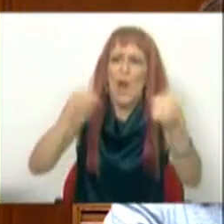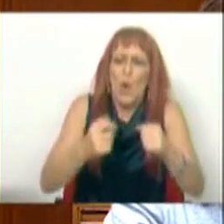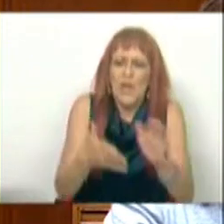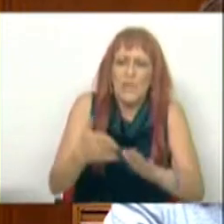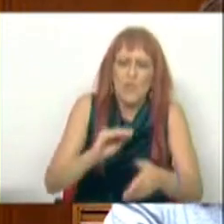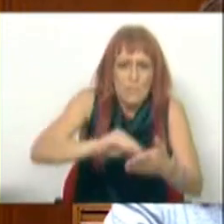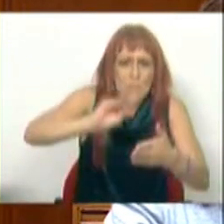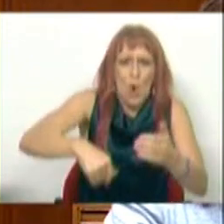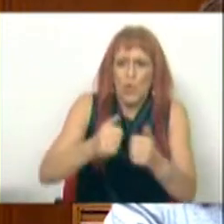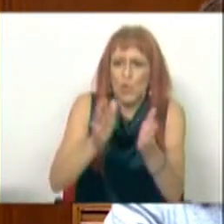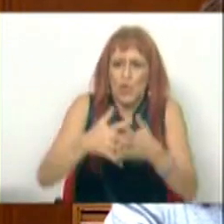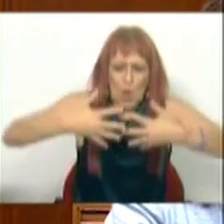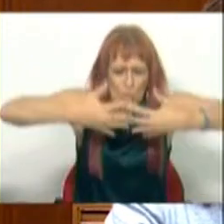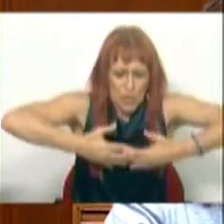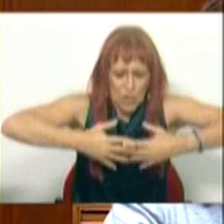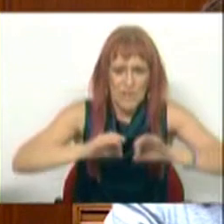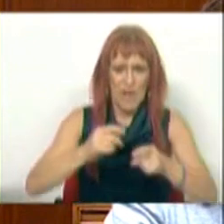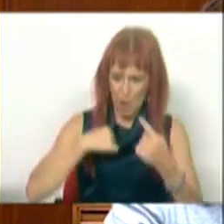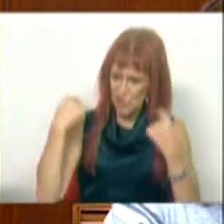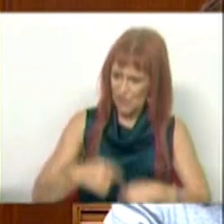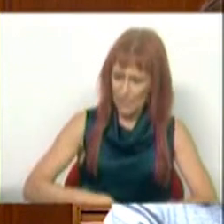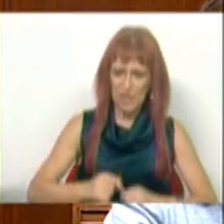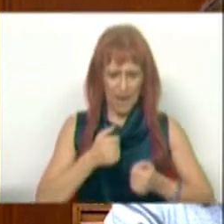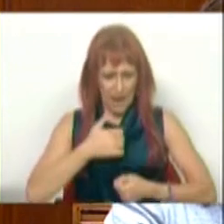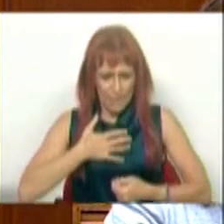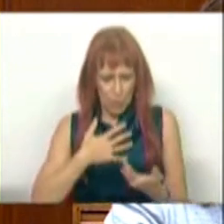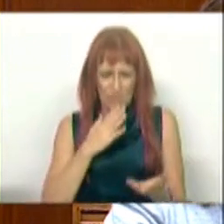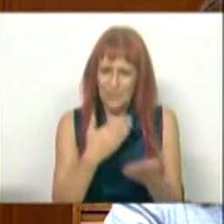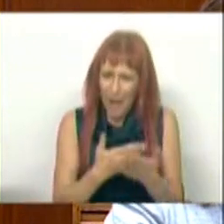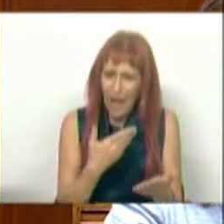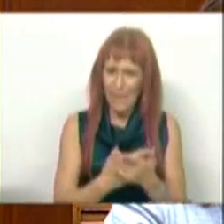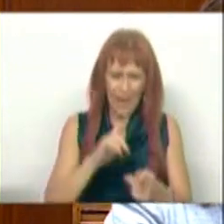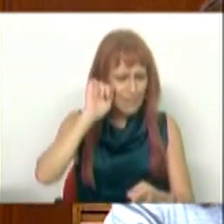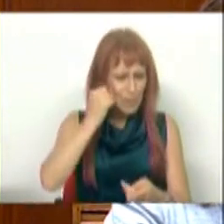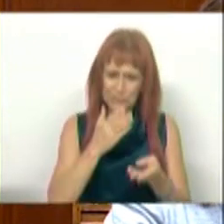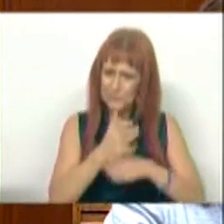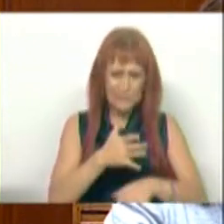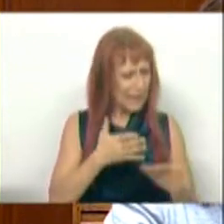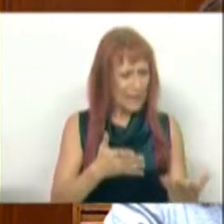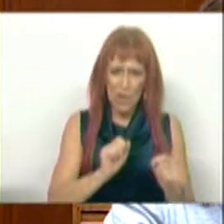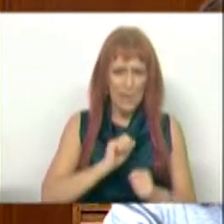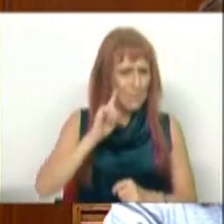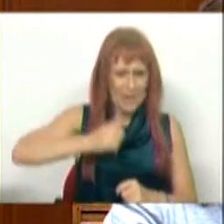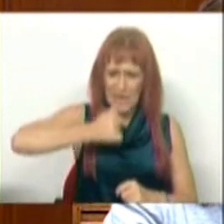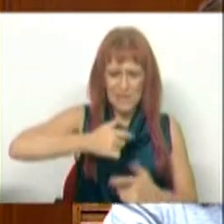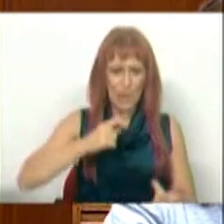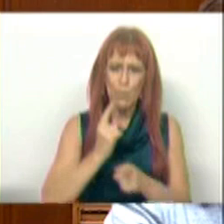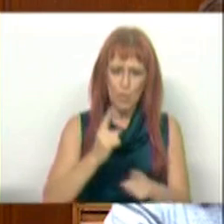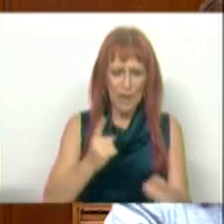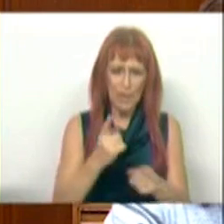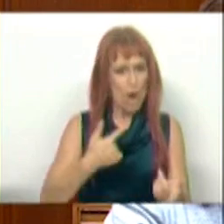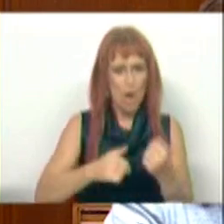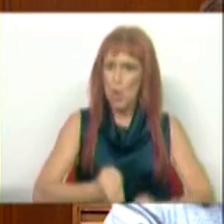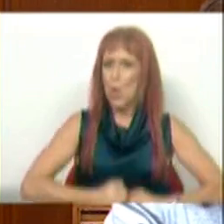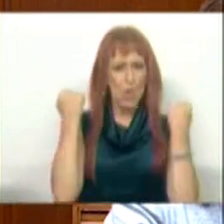emergência assinados por todos os sindicatos enquanto nós tivermos uma empresa a dar prejuízo. E esta é a principal razão para